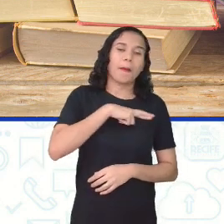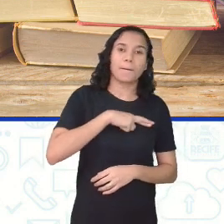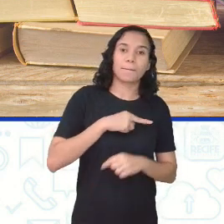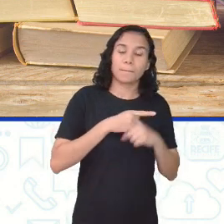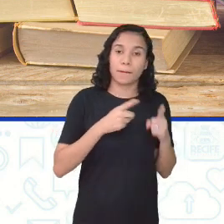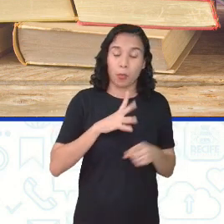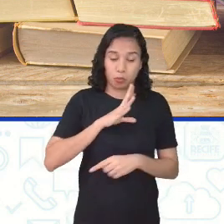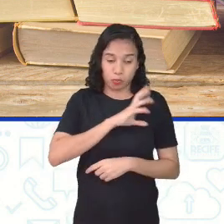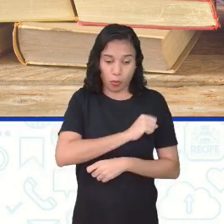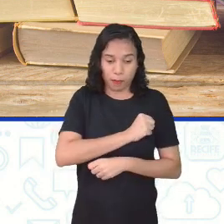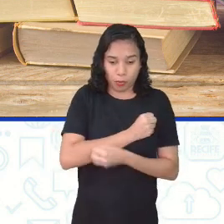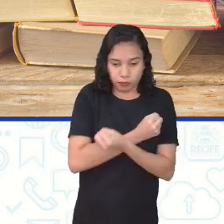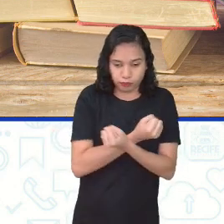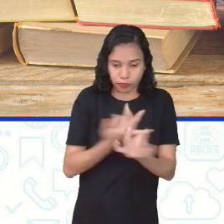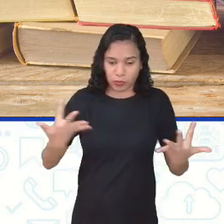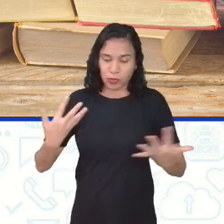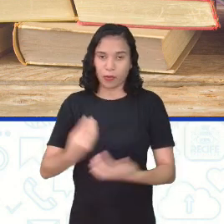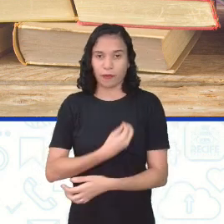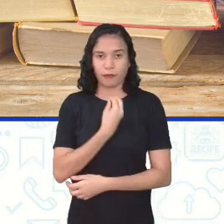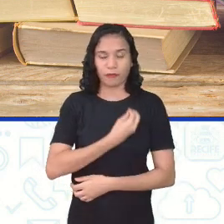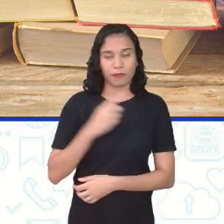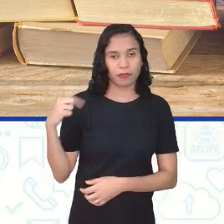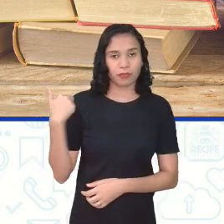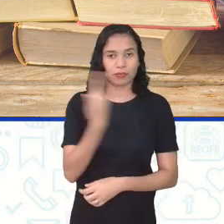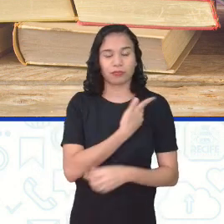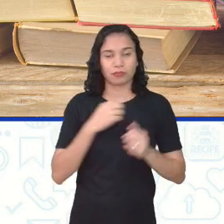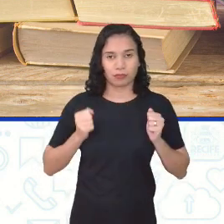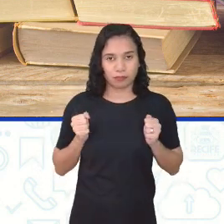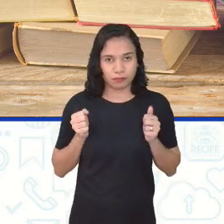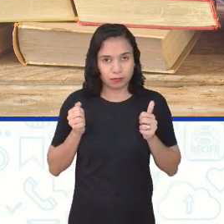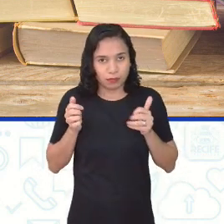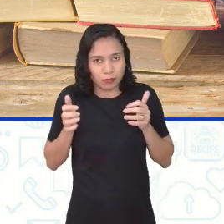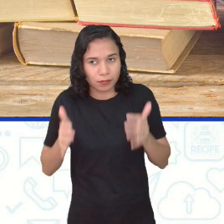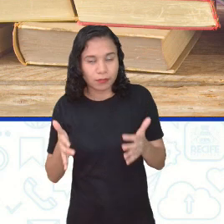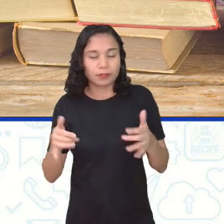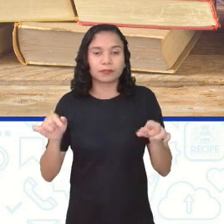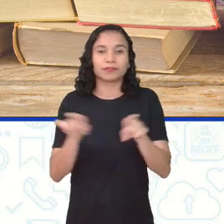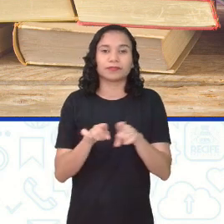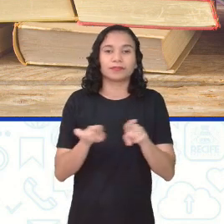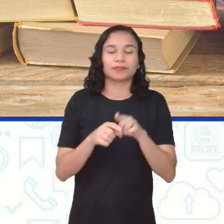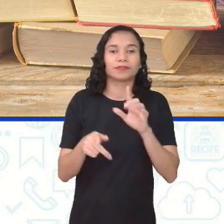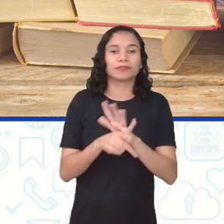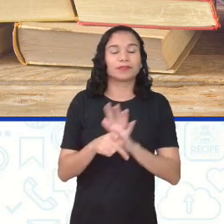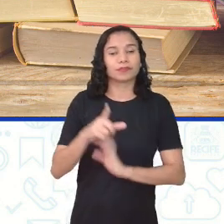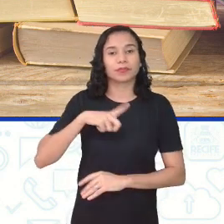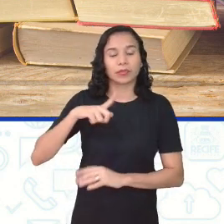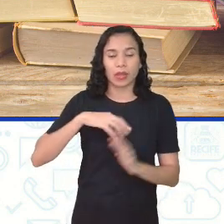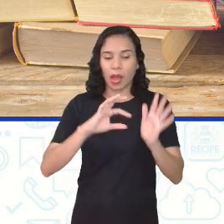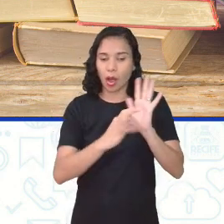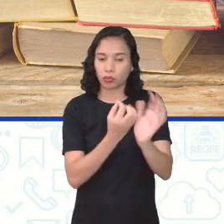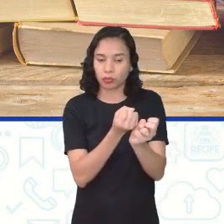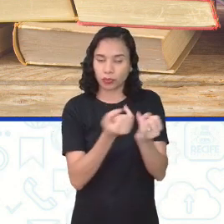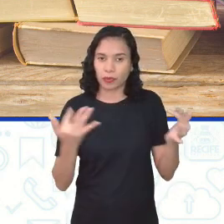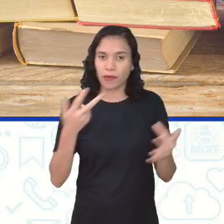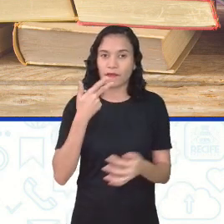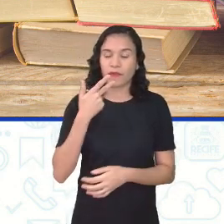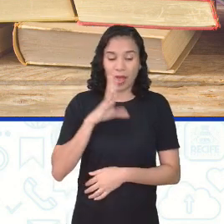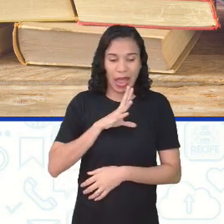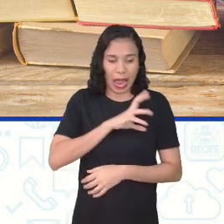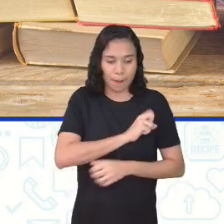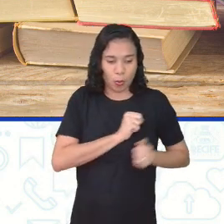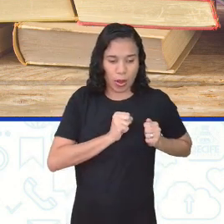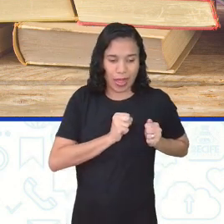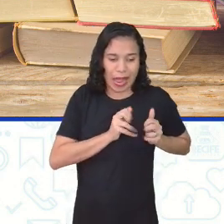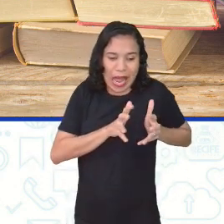Mas o amor, ele deveria permear na nossa vida e nas nossas ações. Sim. Como o Bell Hooks fala de um amor como ação.